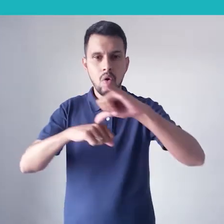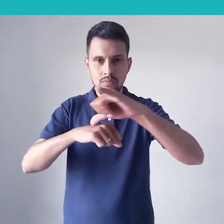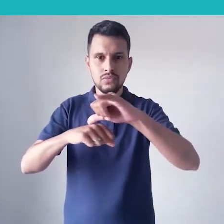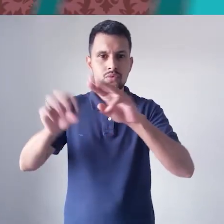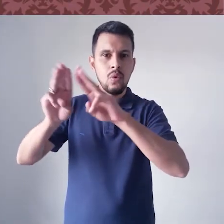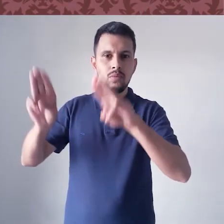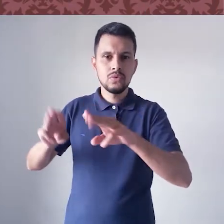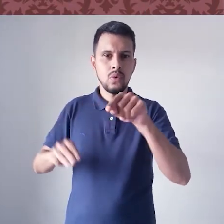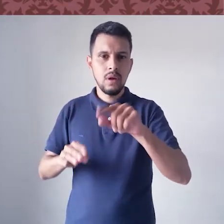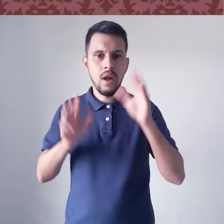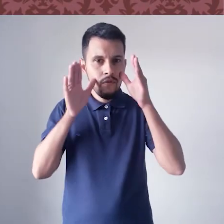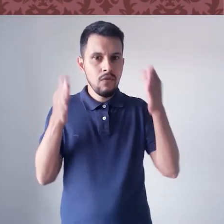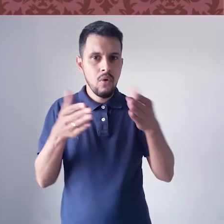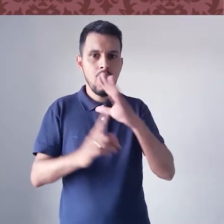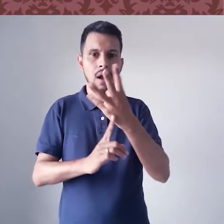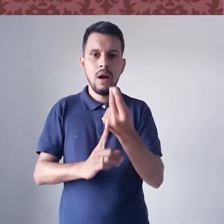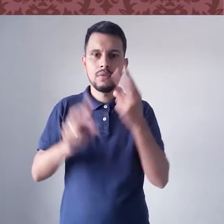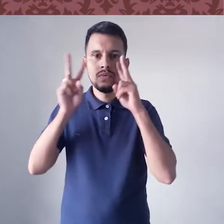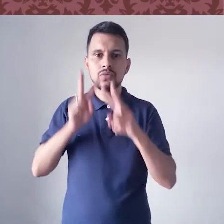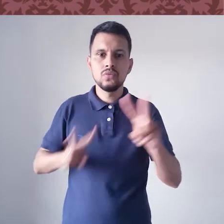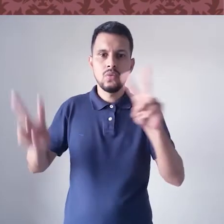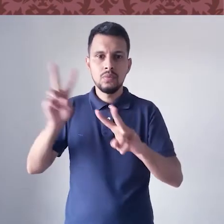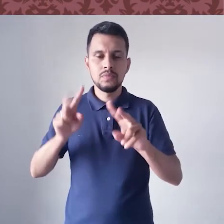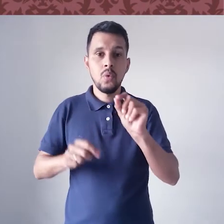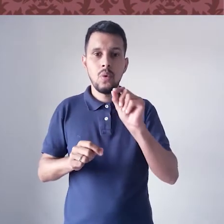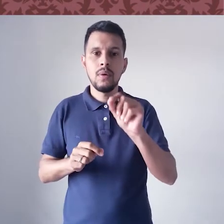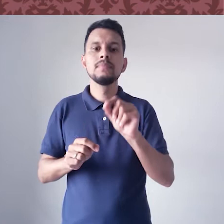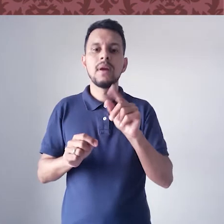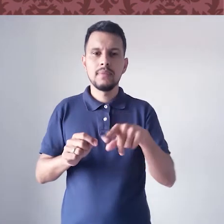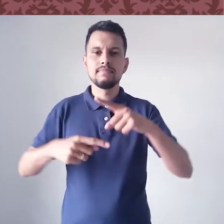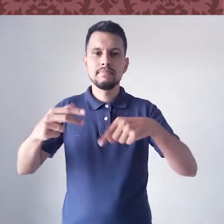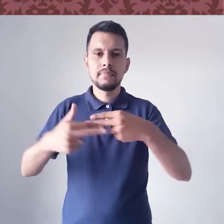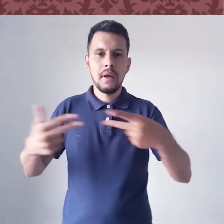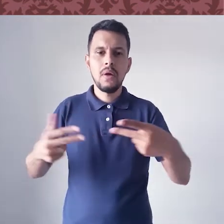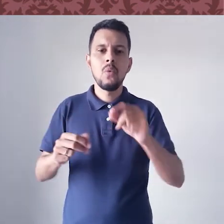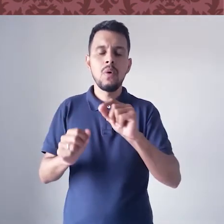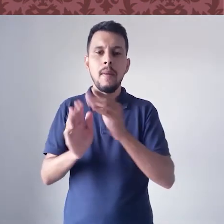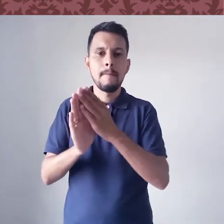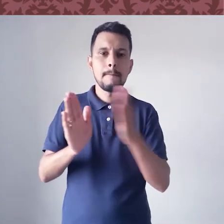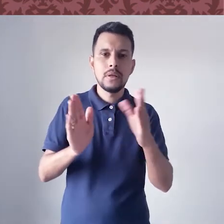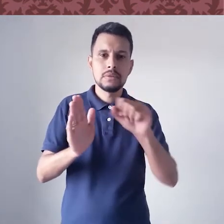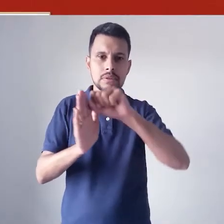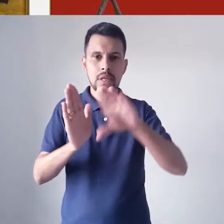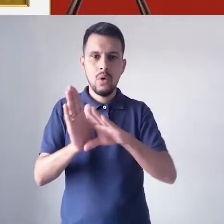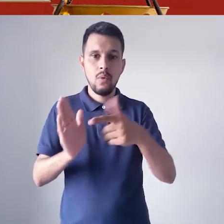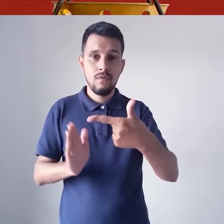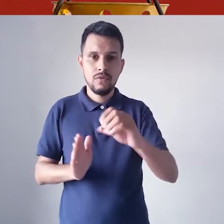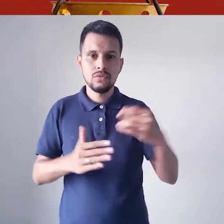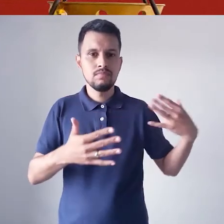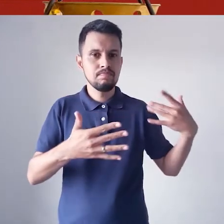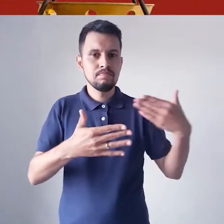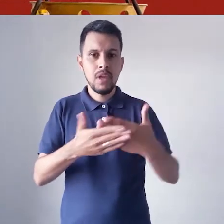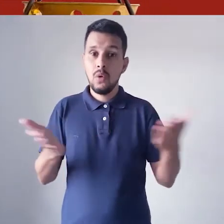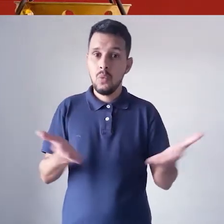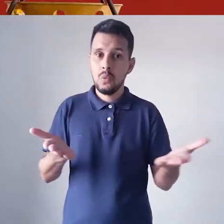O acervo do museu é voltado às artes visuais. São obras do período do século XX, do início do século XX